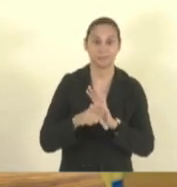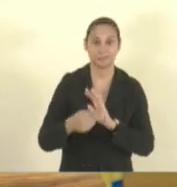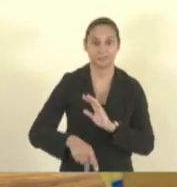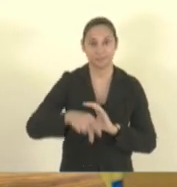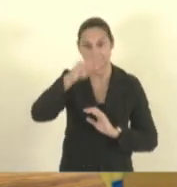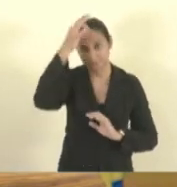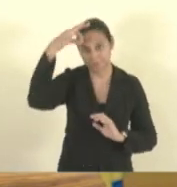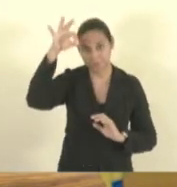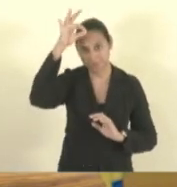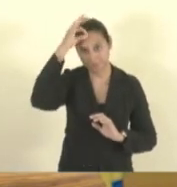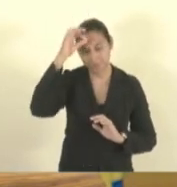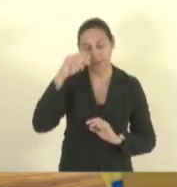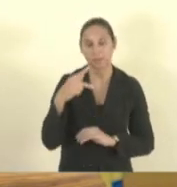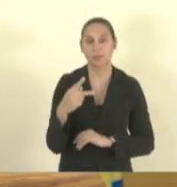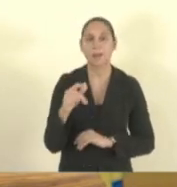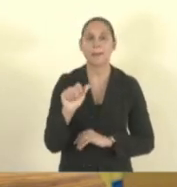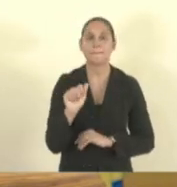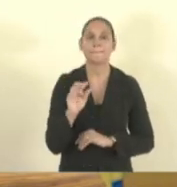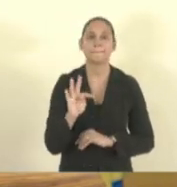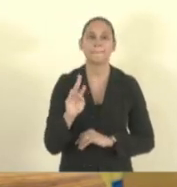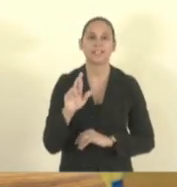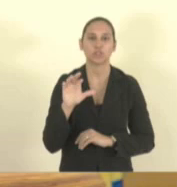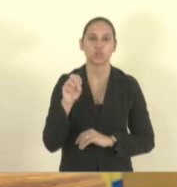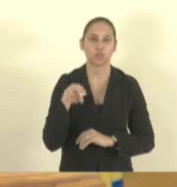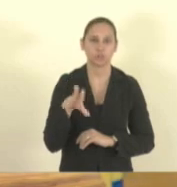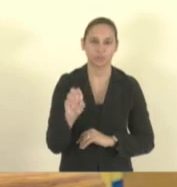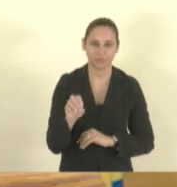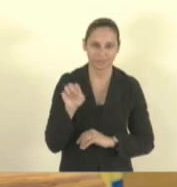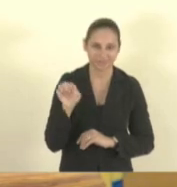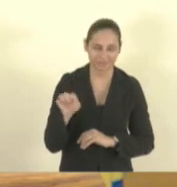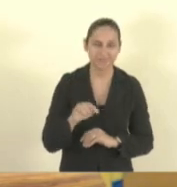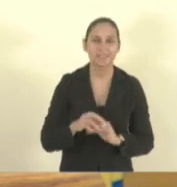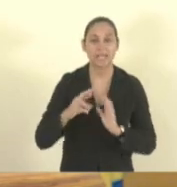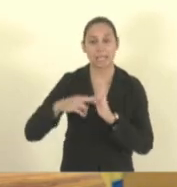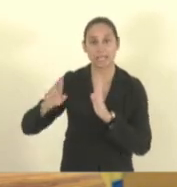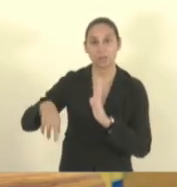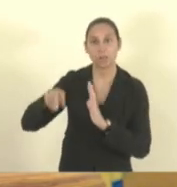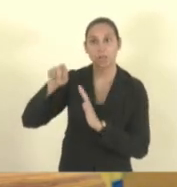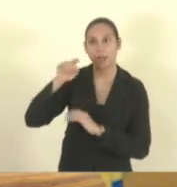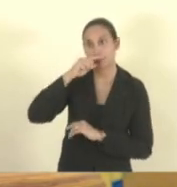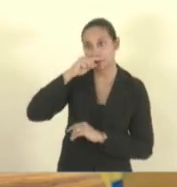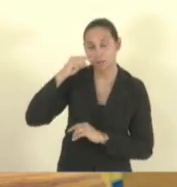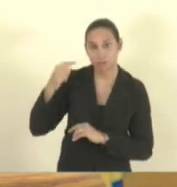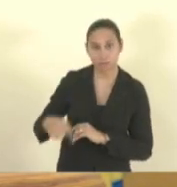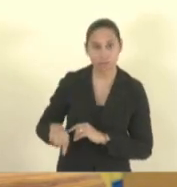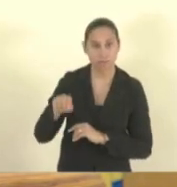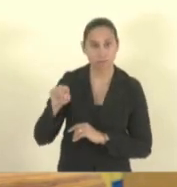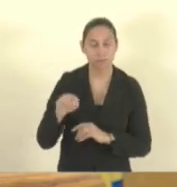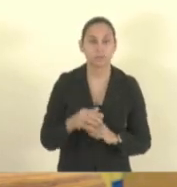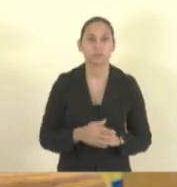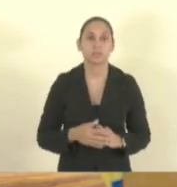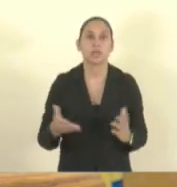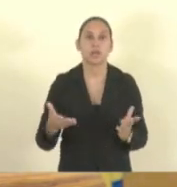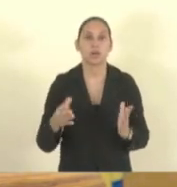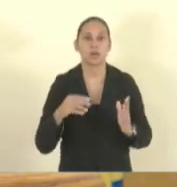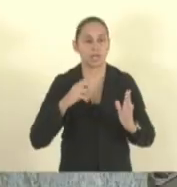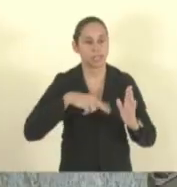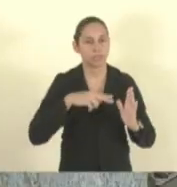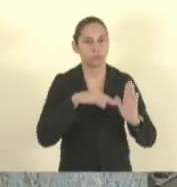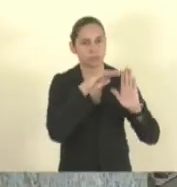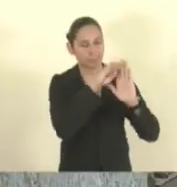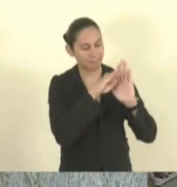Espírito Santo. Relator, Deputado Capitão Assunção. Devolvo a palavra ao presidente da comissão para a leitura da ordem do dia.